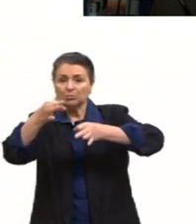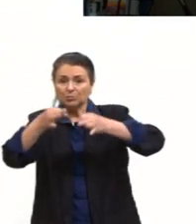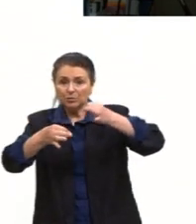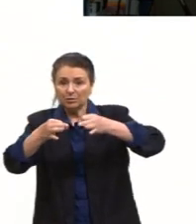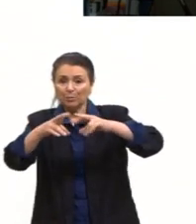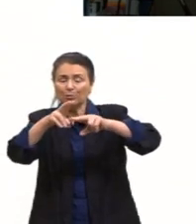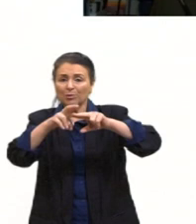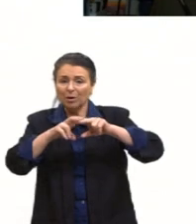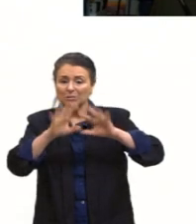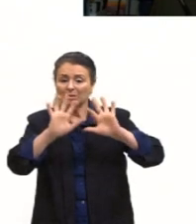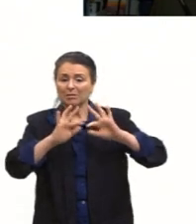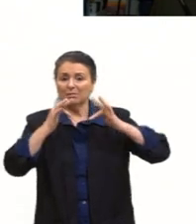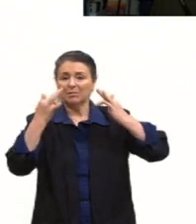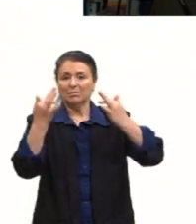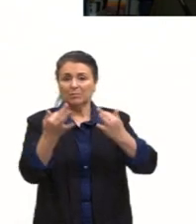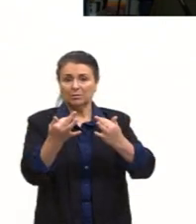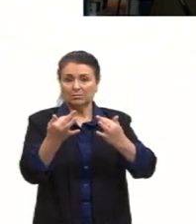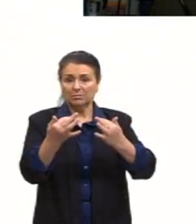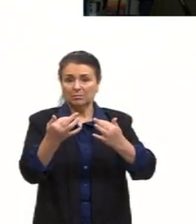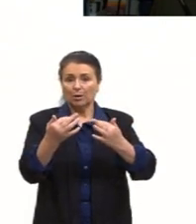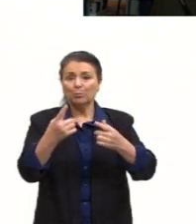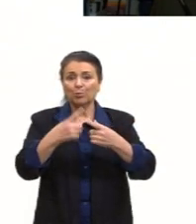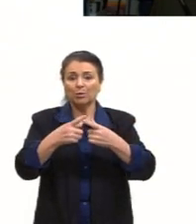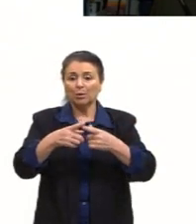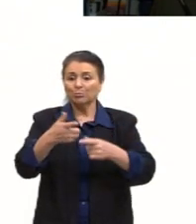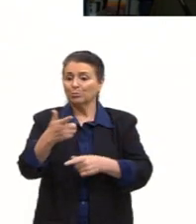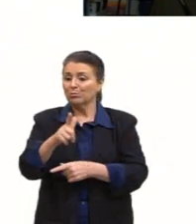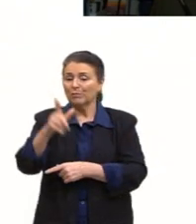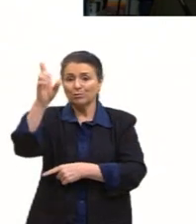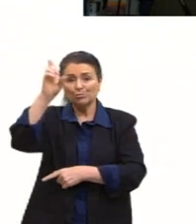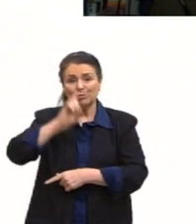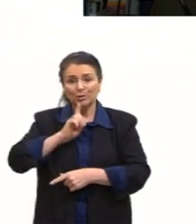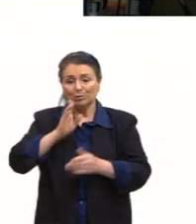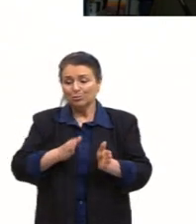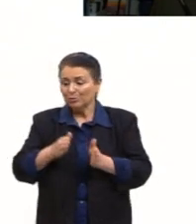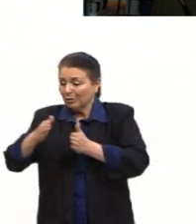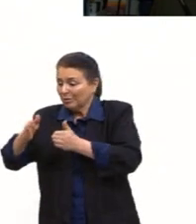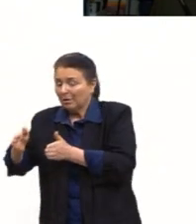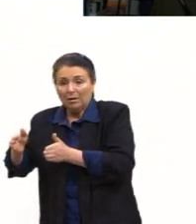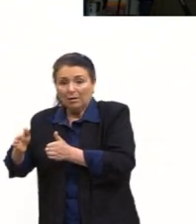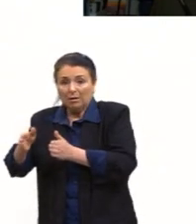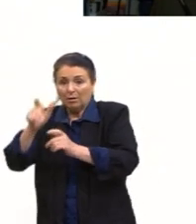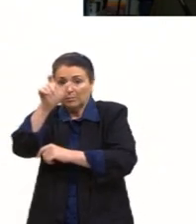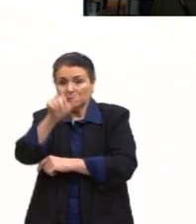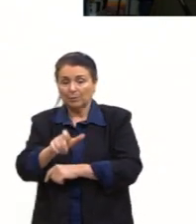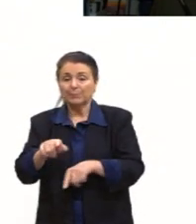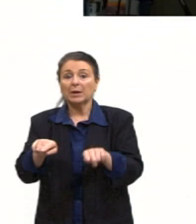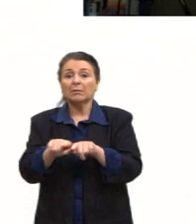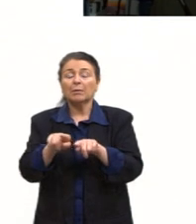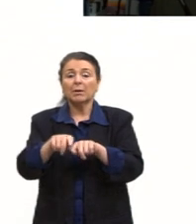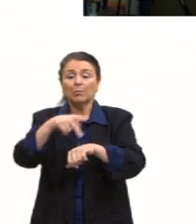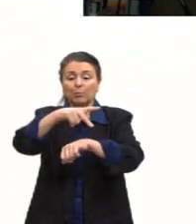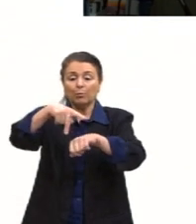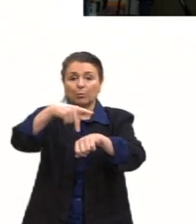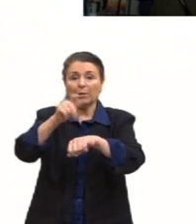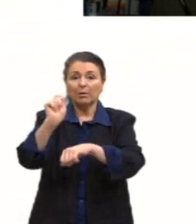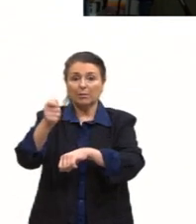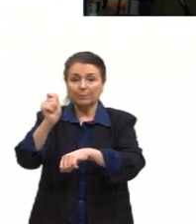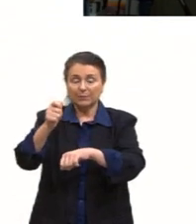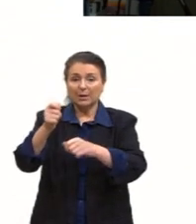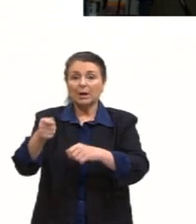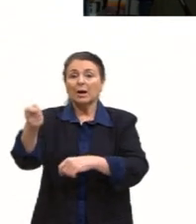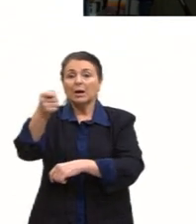E eles não tiveram esse direito. E aqui temos, na Argentina, a Associação